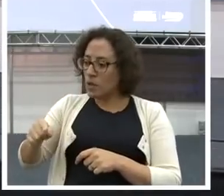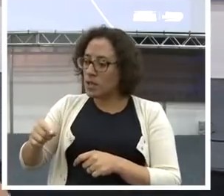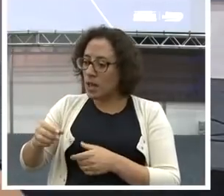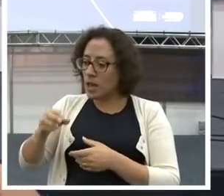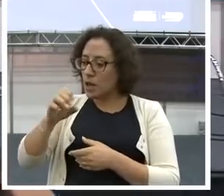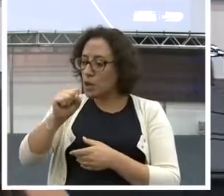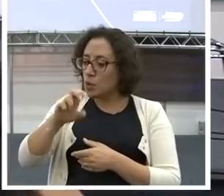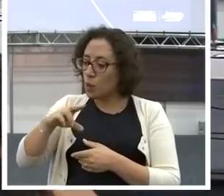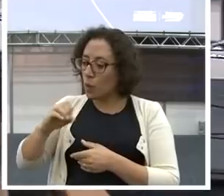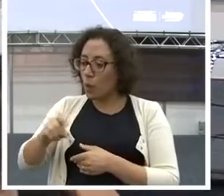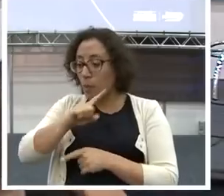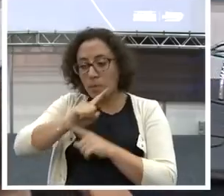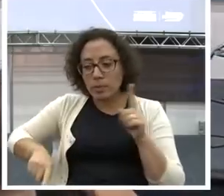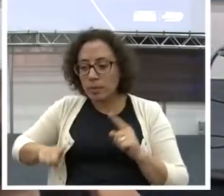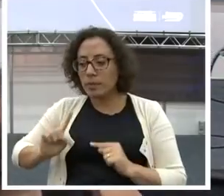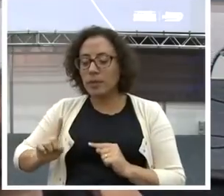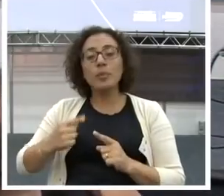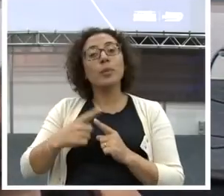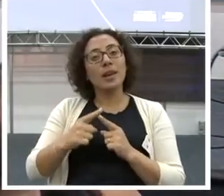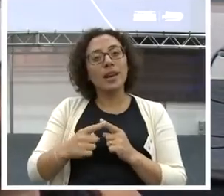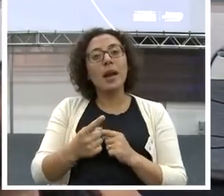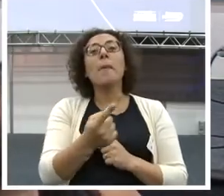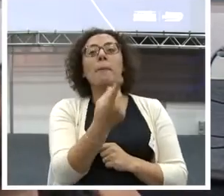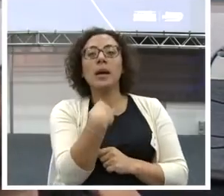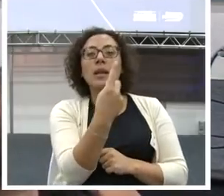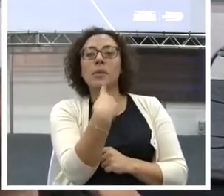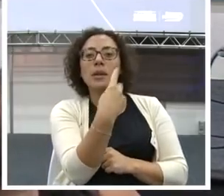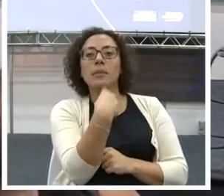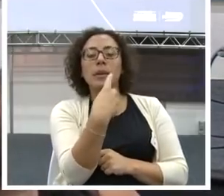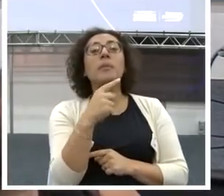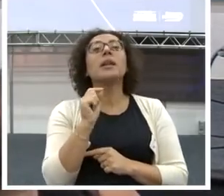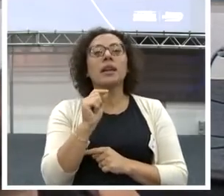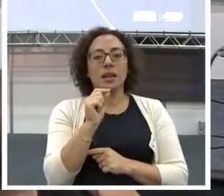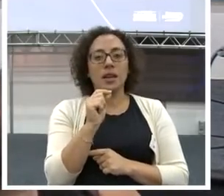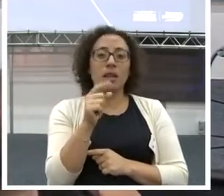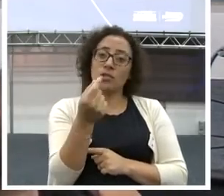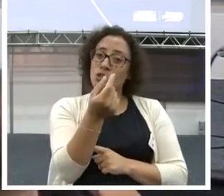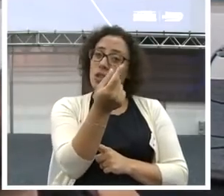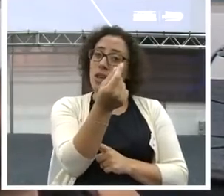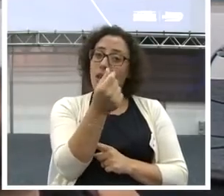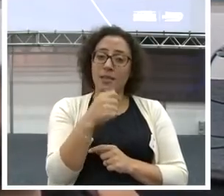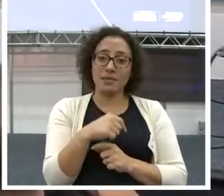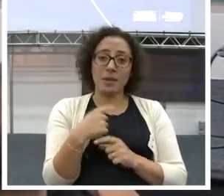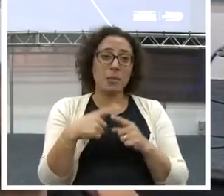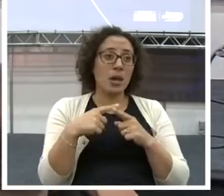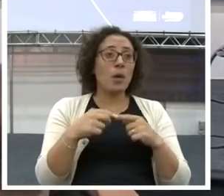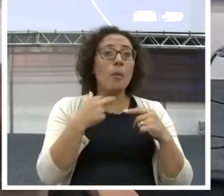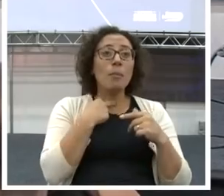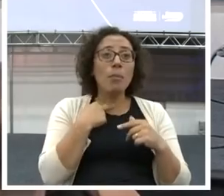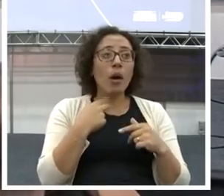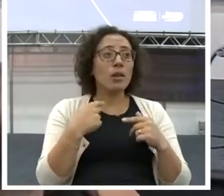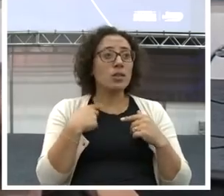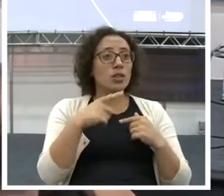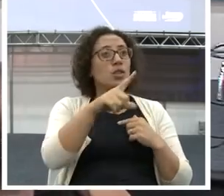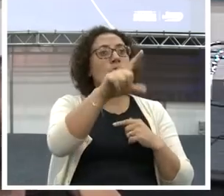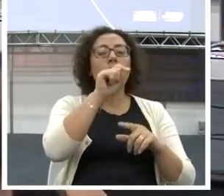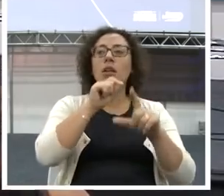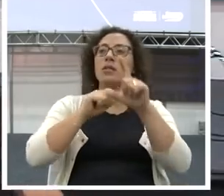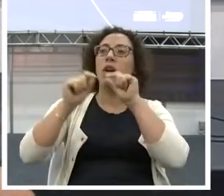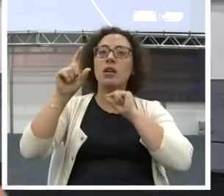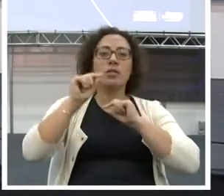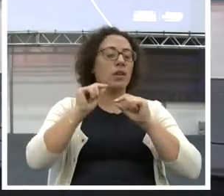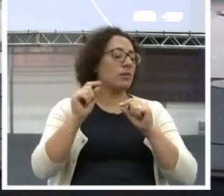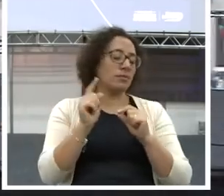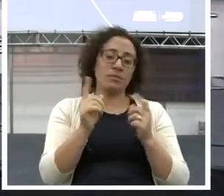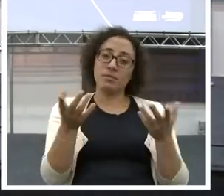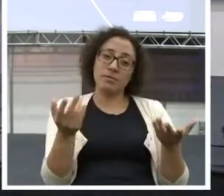Por quê? É o dinheiro que comanda você. Você não tem direito de escolher nem o que vai comer. Agora, quando você é